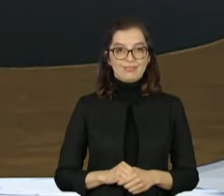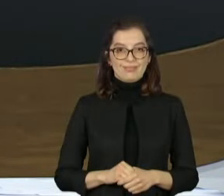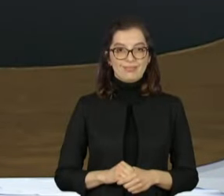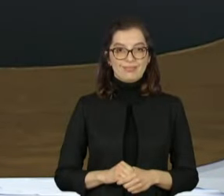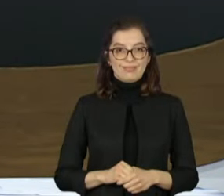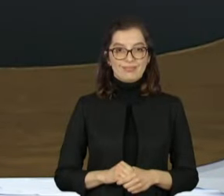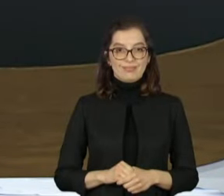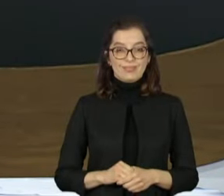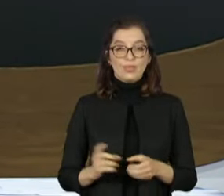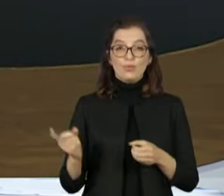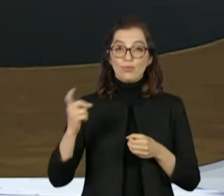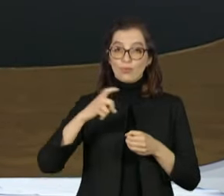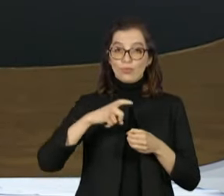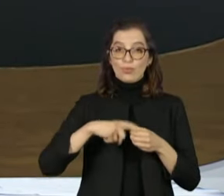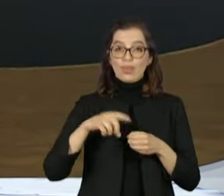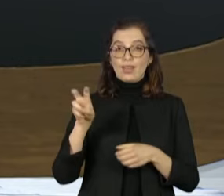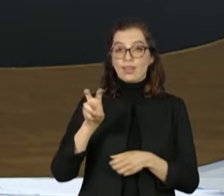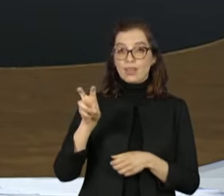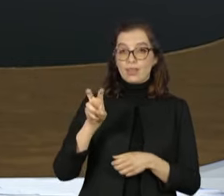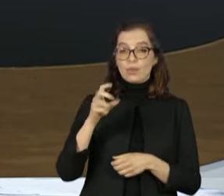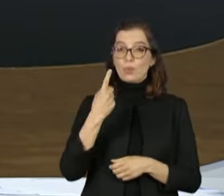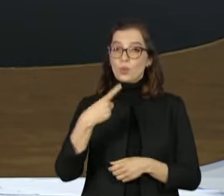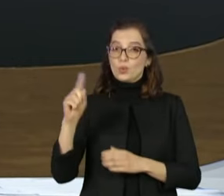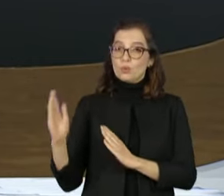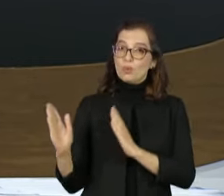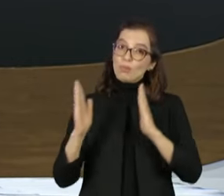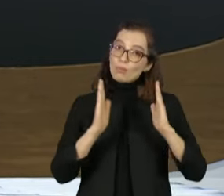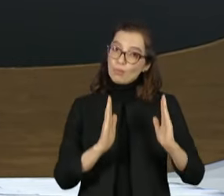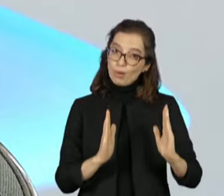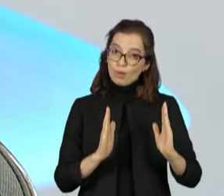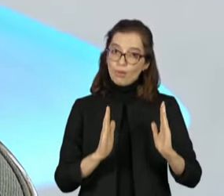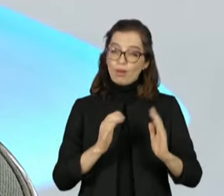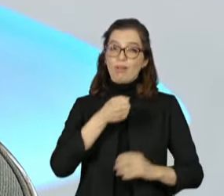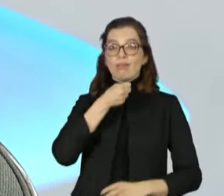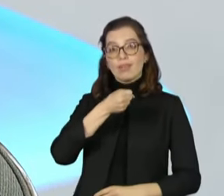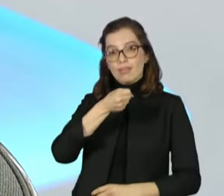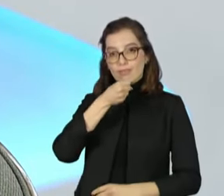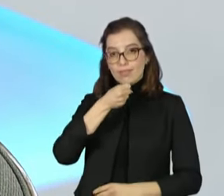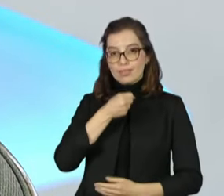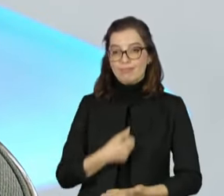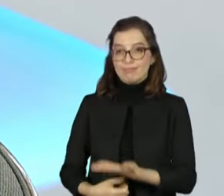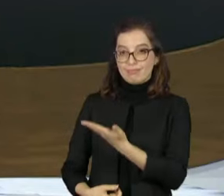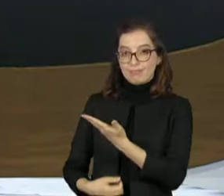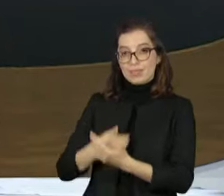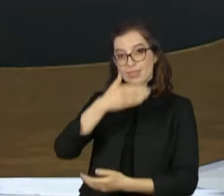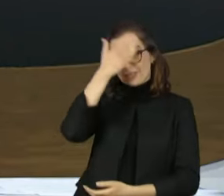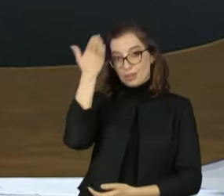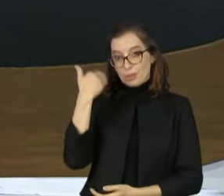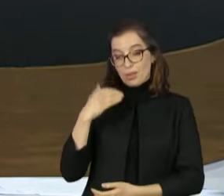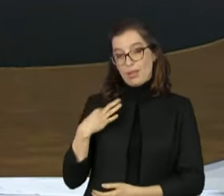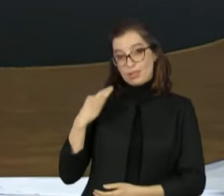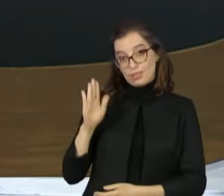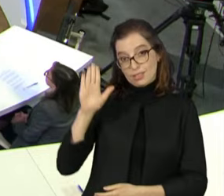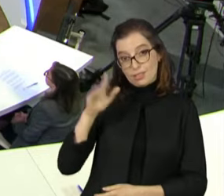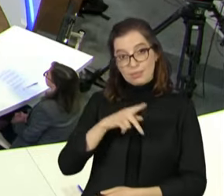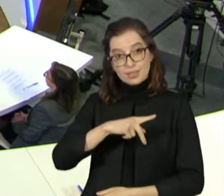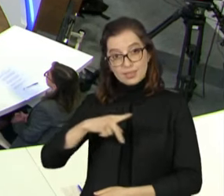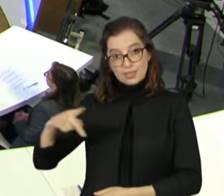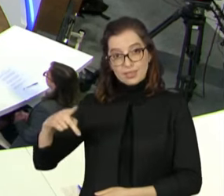Estamos de volta para o nosso quinto e último bloco da entrevista com a presidenciável Simone Teber. Quem pergunta agora é a Caterine Vieira.